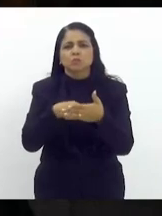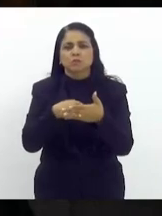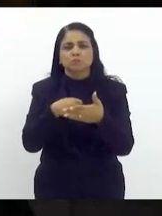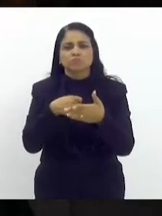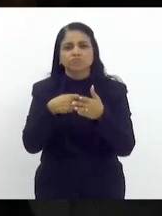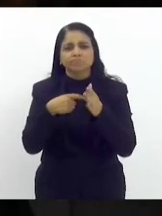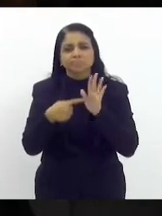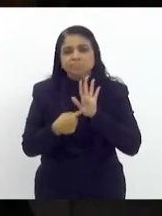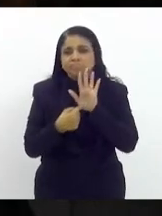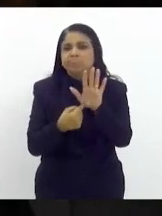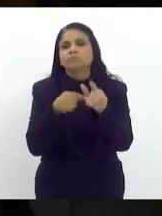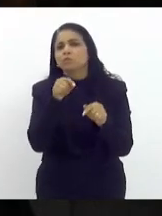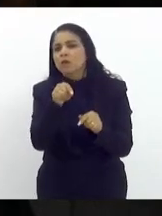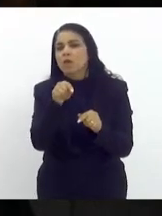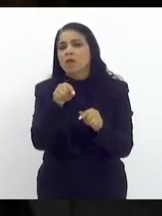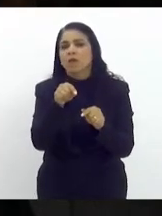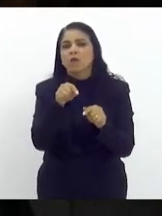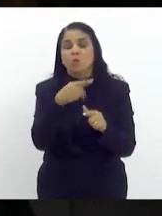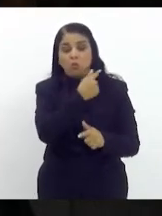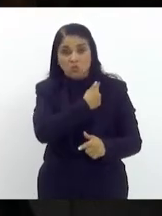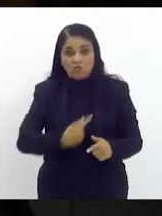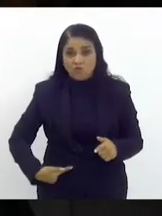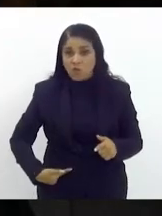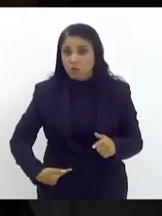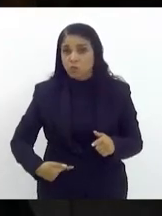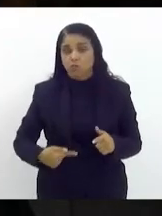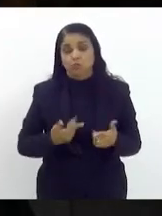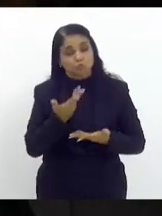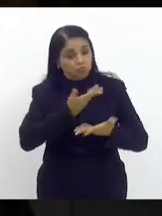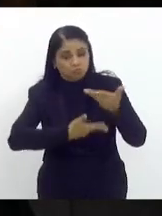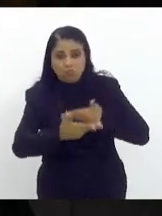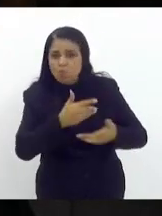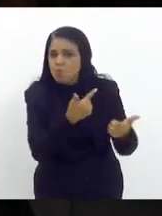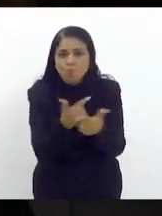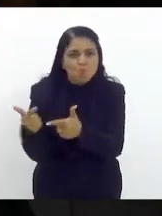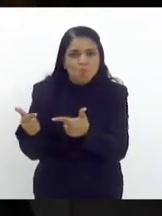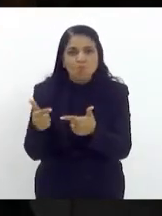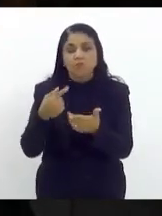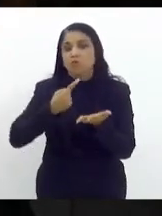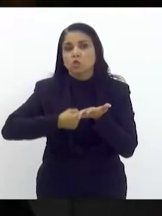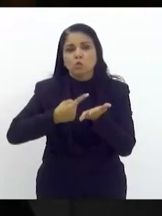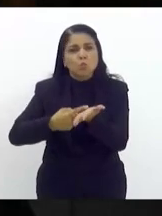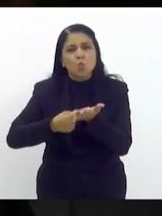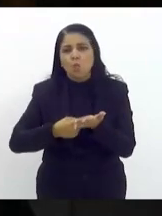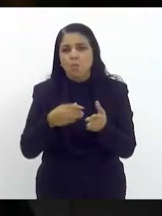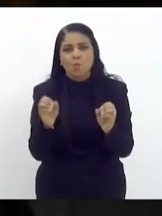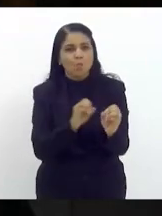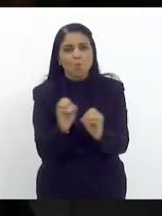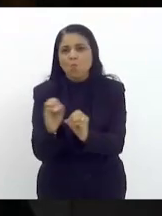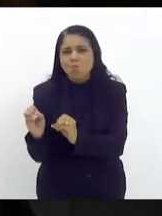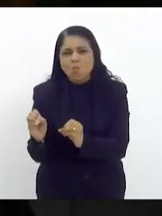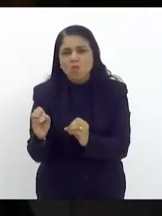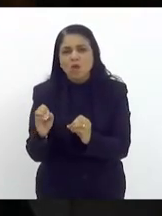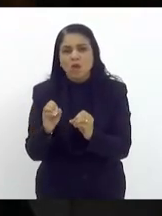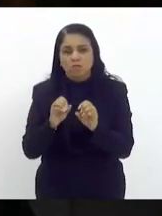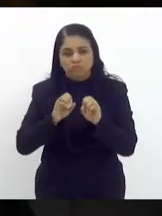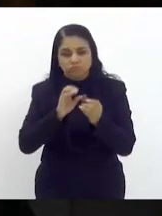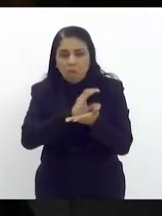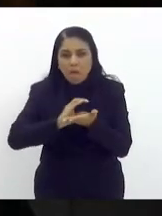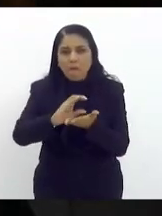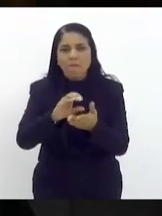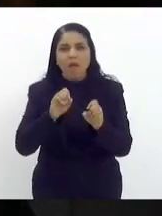o governo do estado não negocia e não cumpre o que tem que investir em educação ficou cinco anos